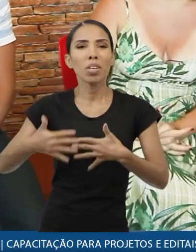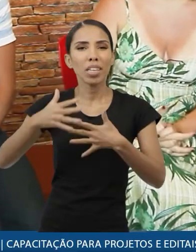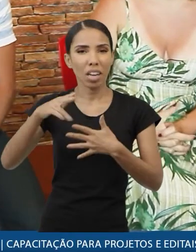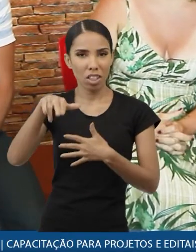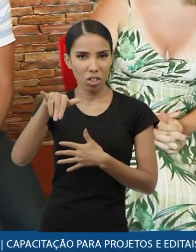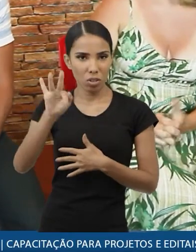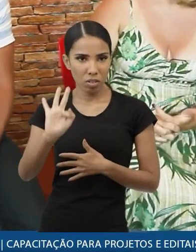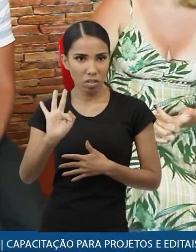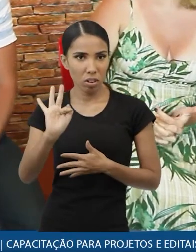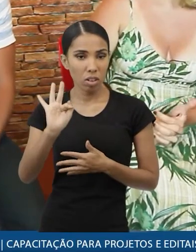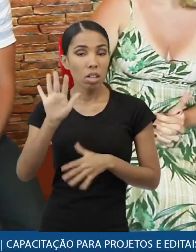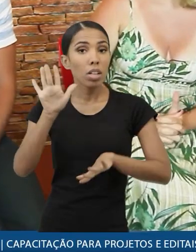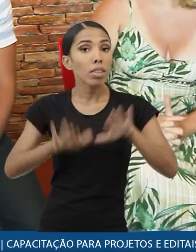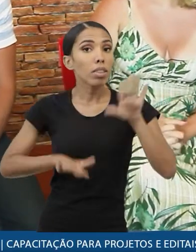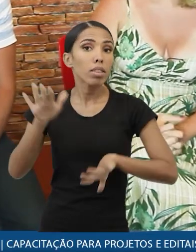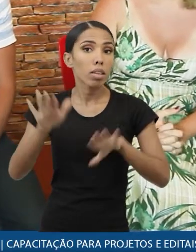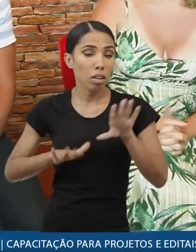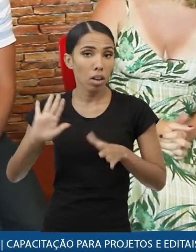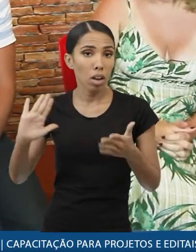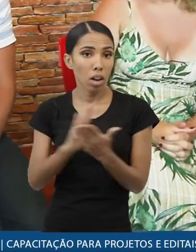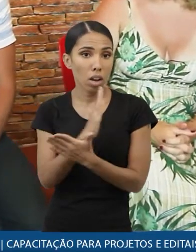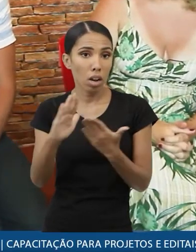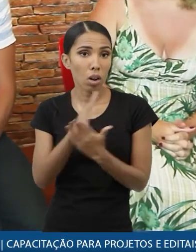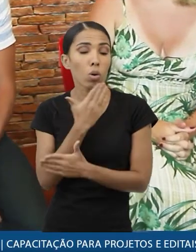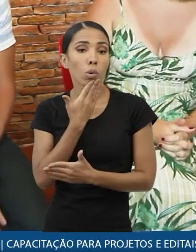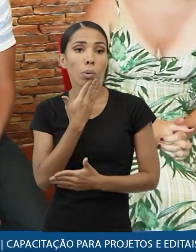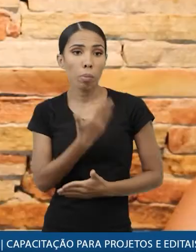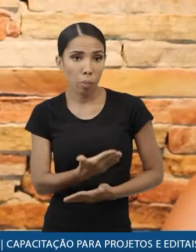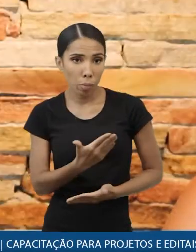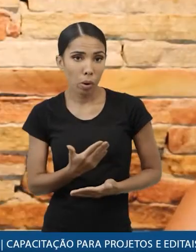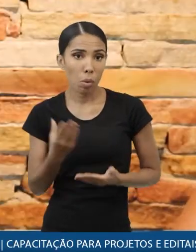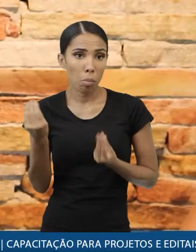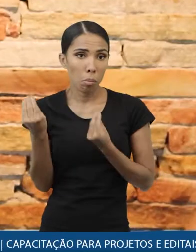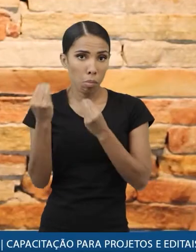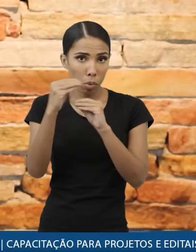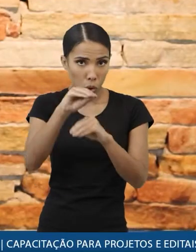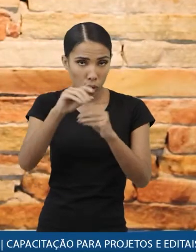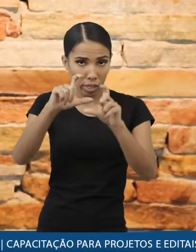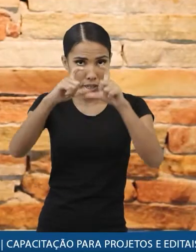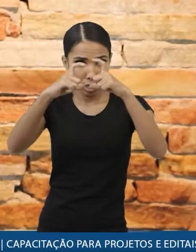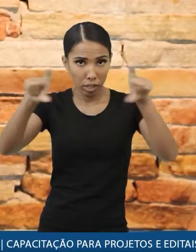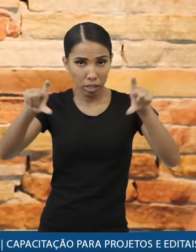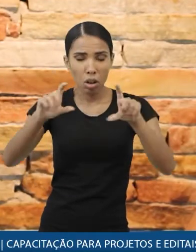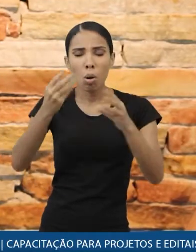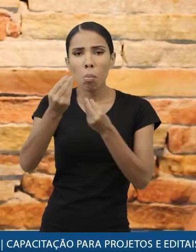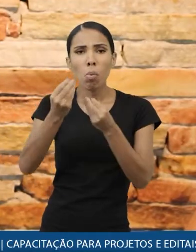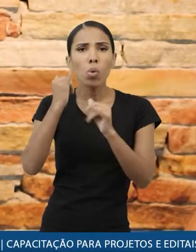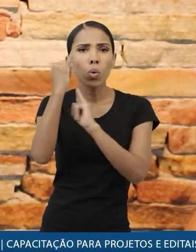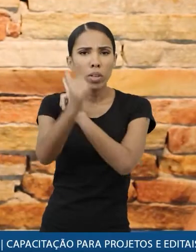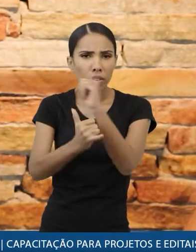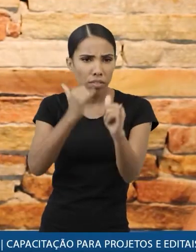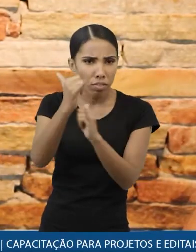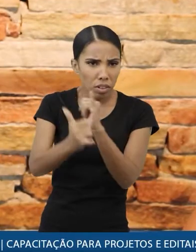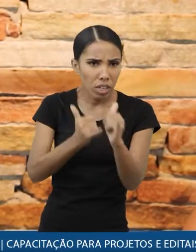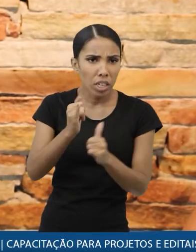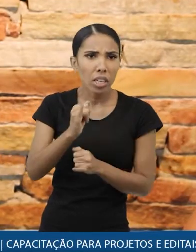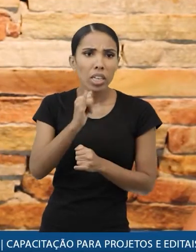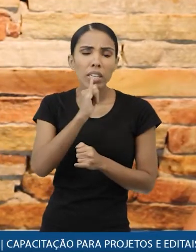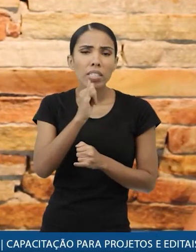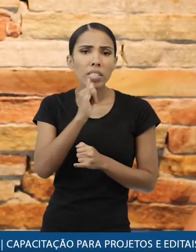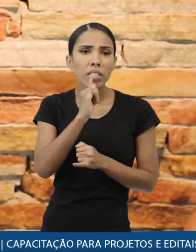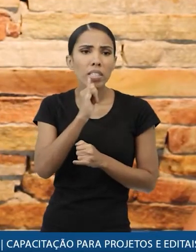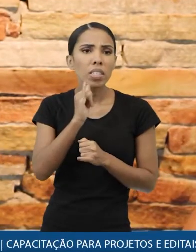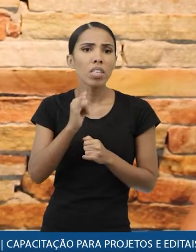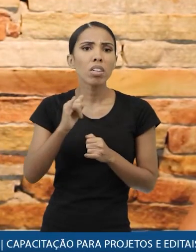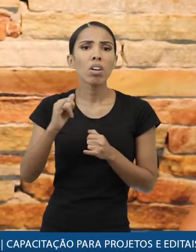os órgãos fomentadores solicitam né alguns pedem que você inclua no descritivo uma série de informações detalhadas como